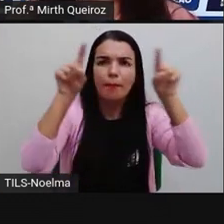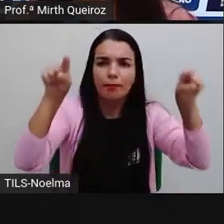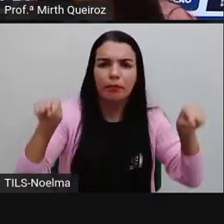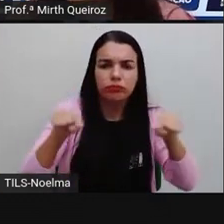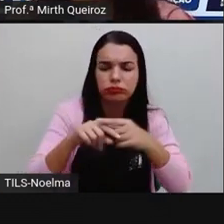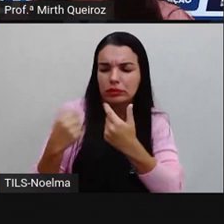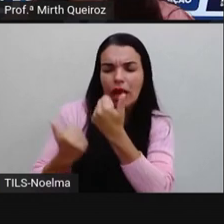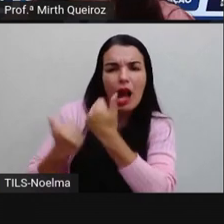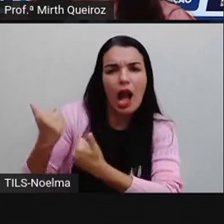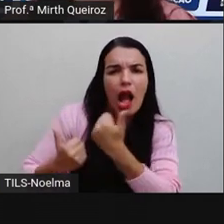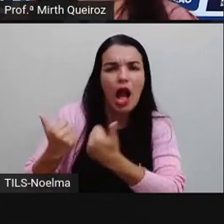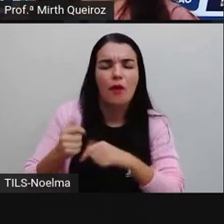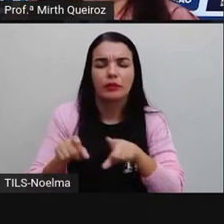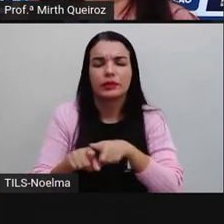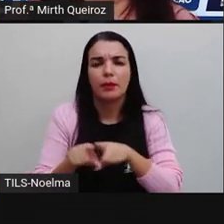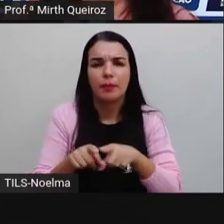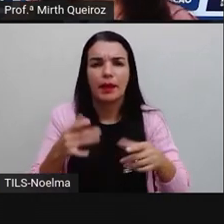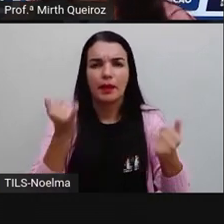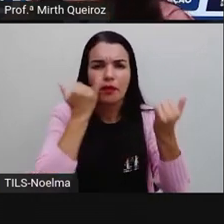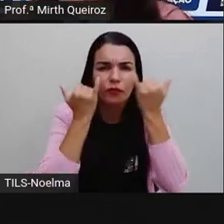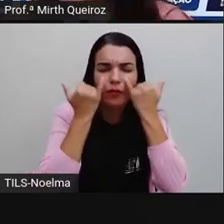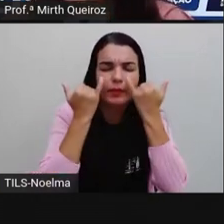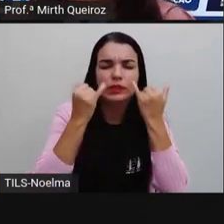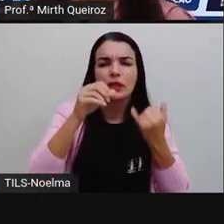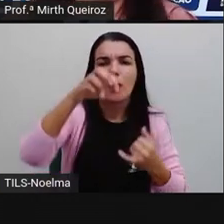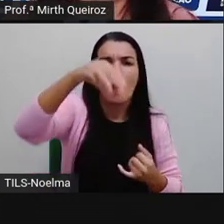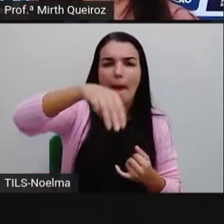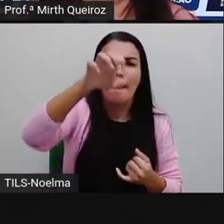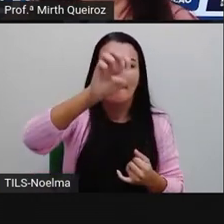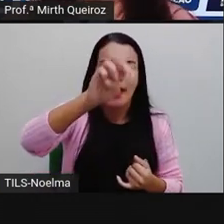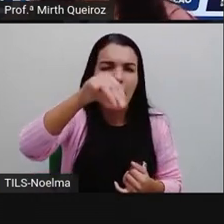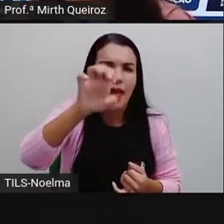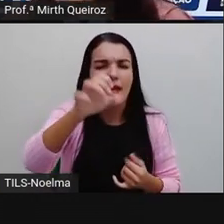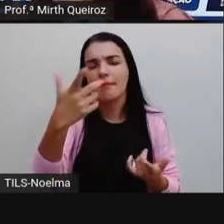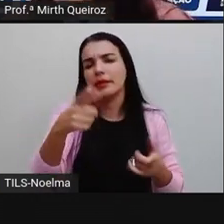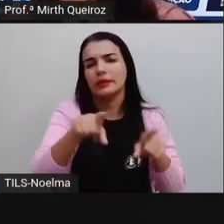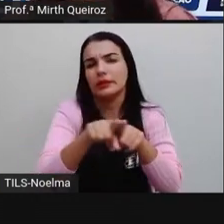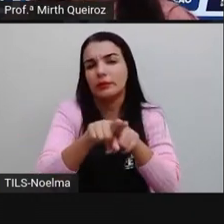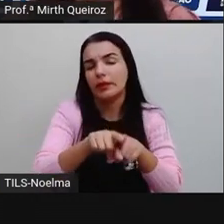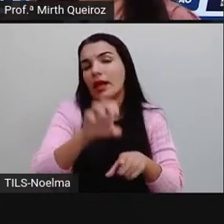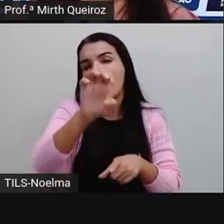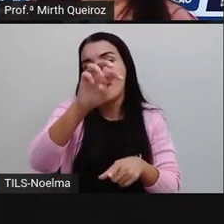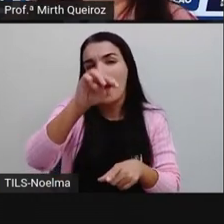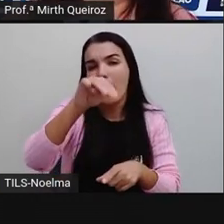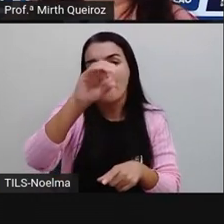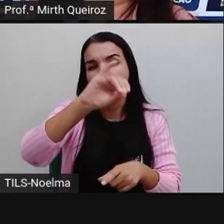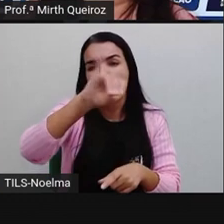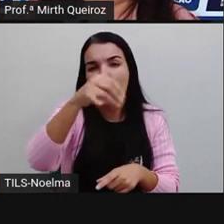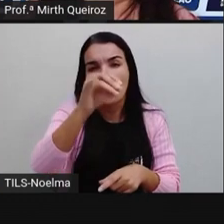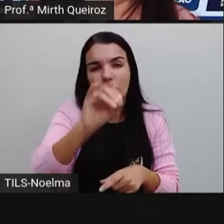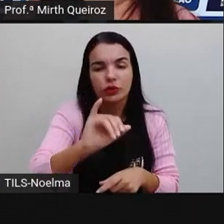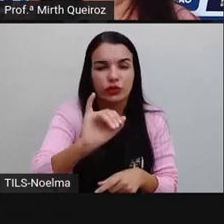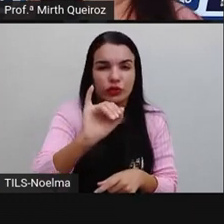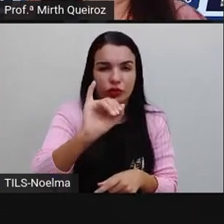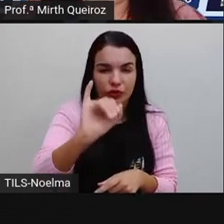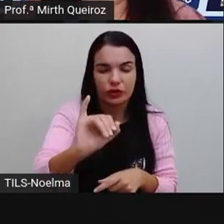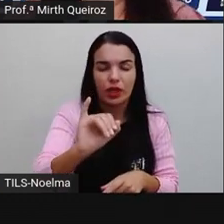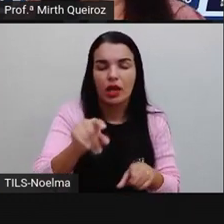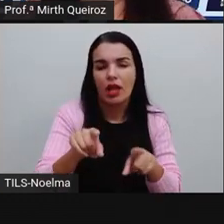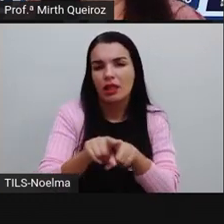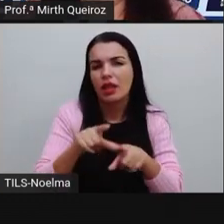propagandas, né? Os memes, os emotes, várias imagens aí que